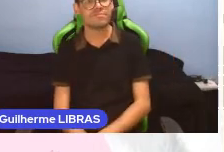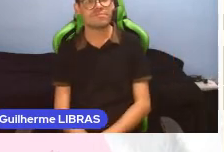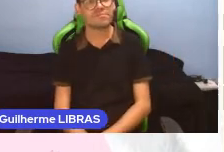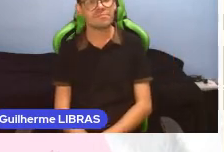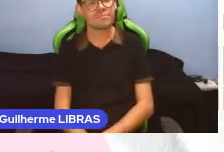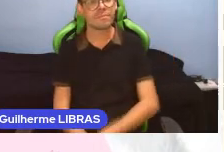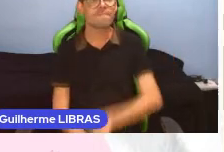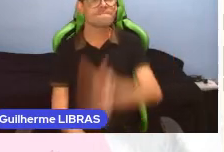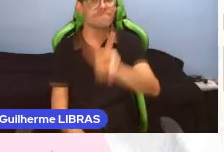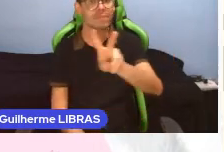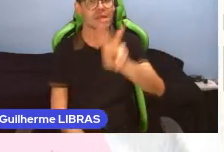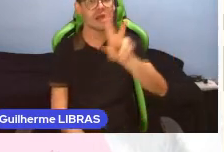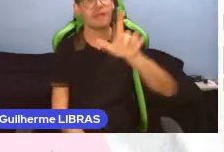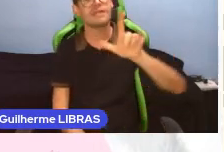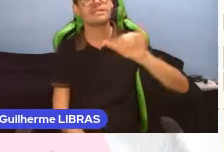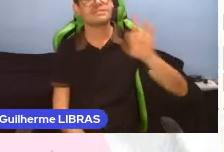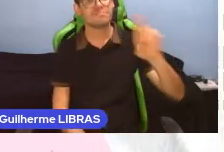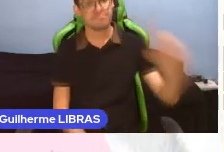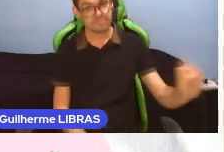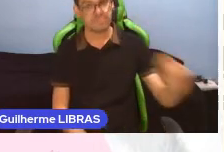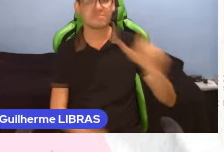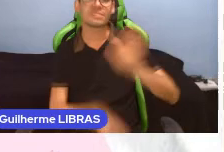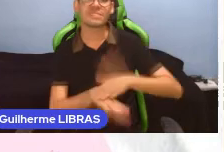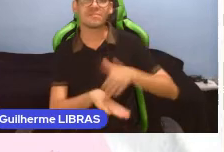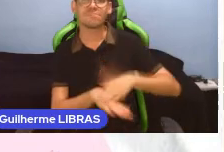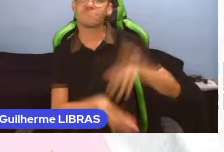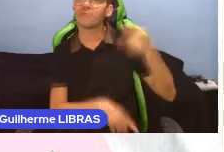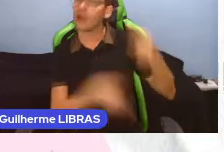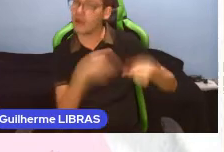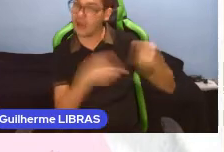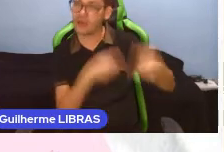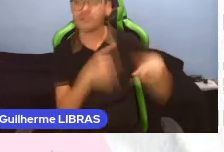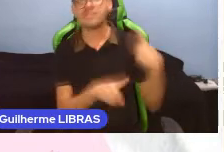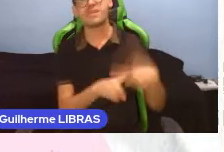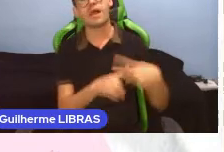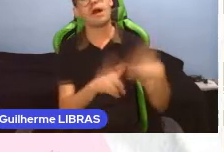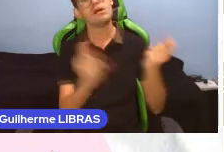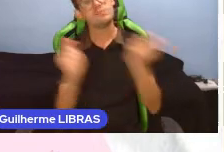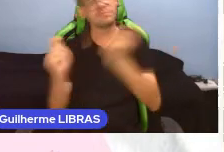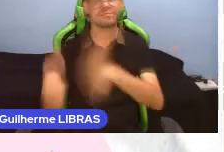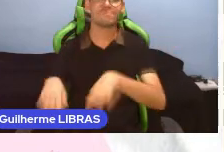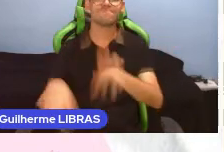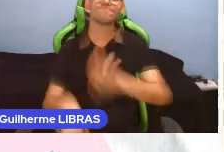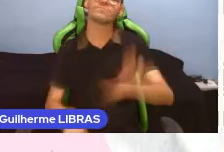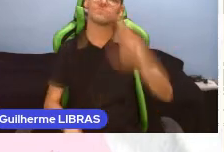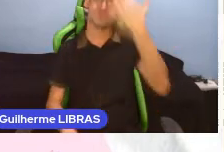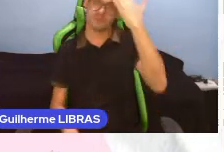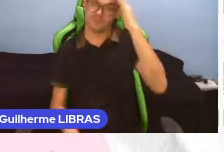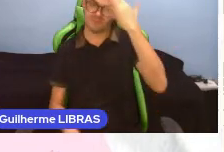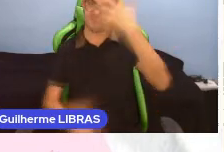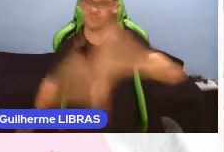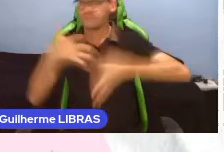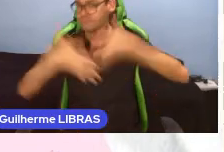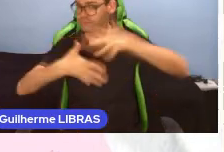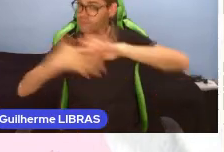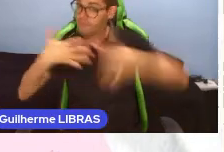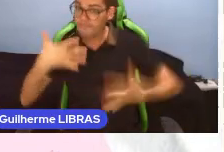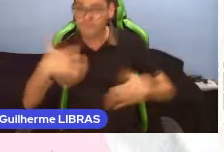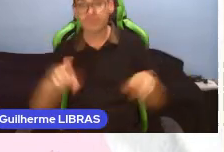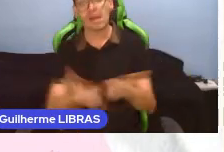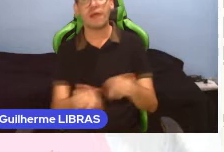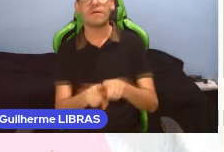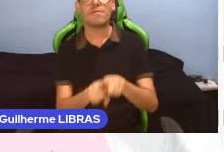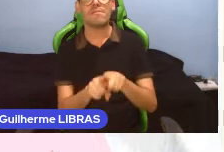Ver libras, sendo este mais político do que eficaz em termos de entendimento da língua de sinais, que fica